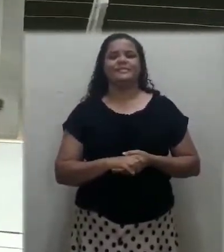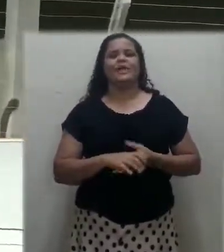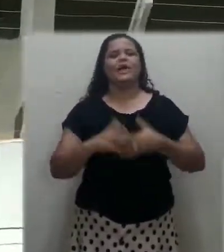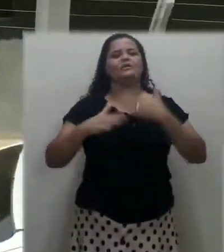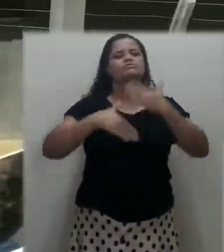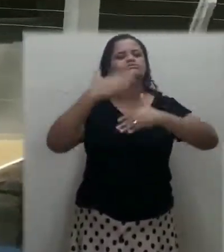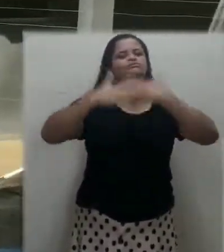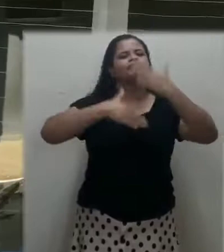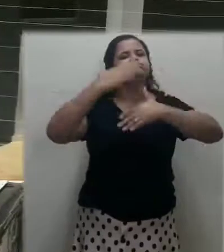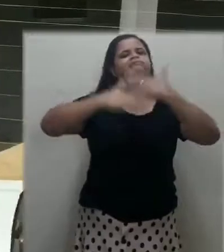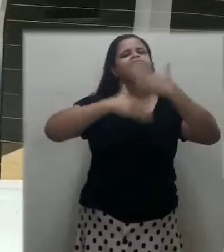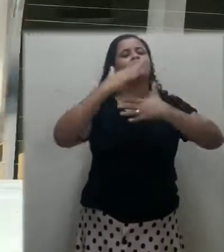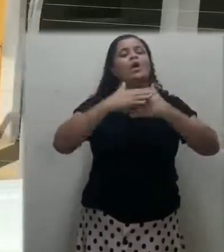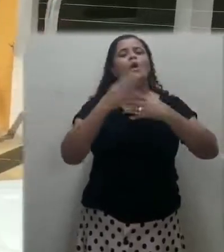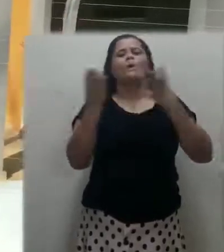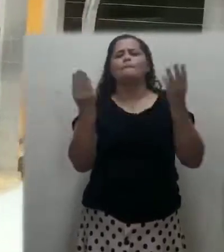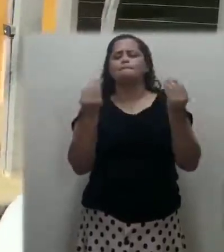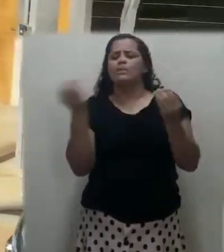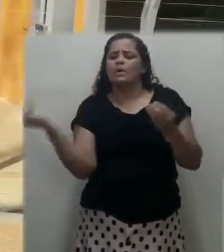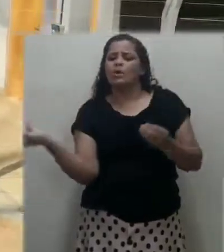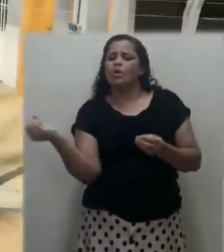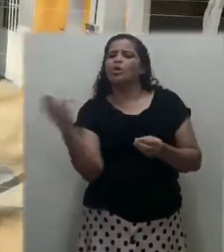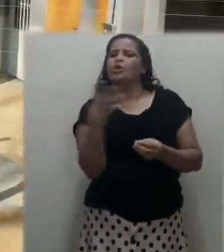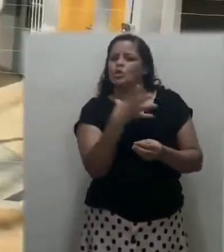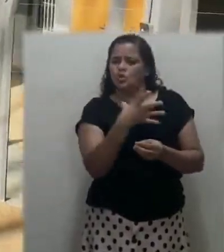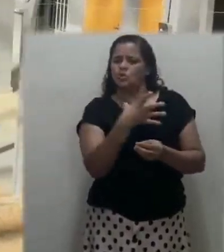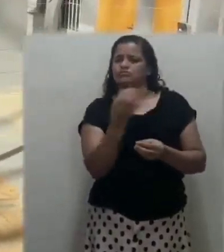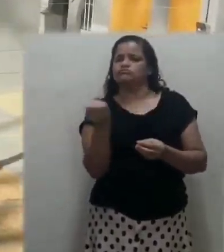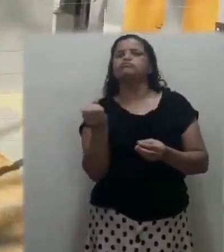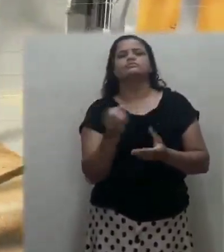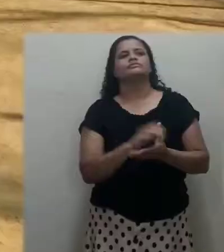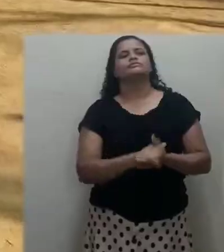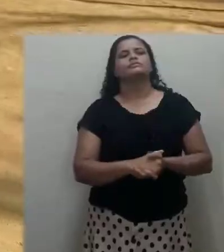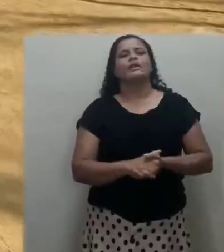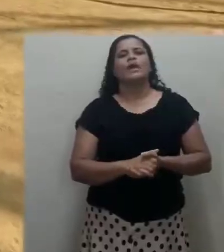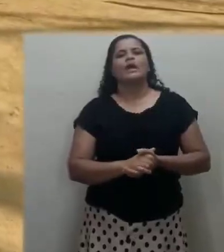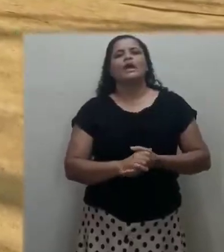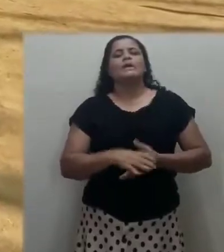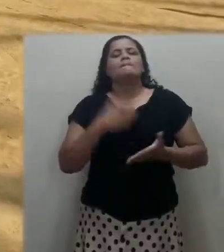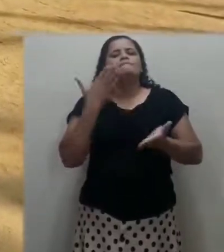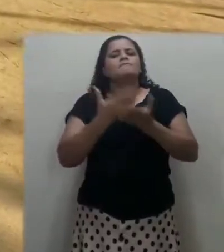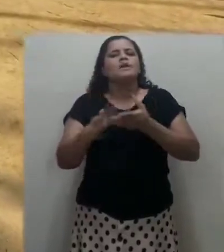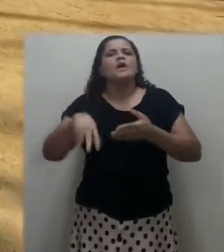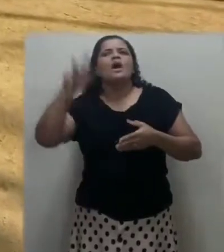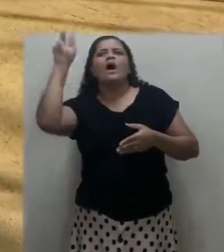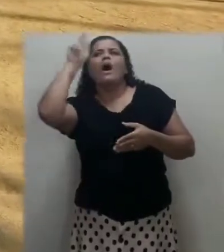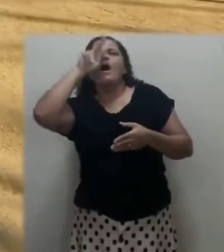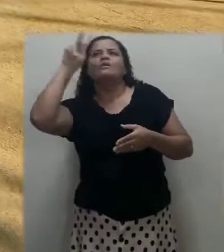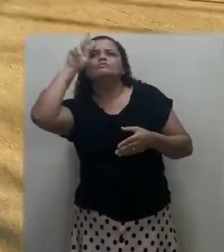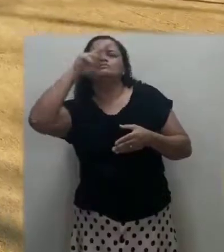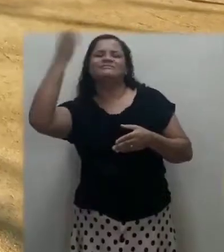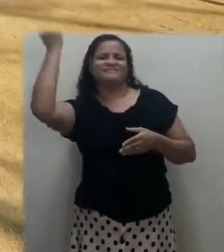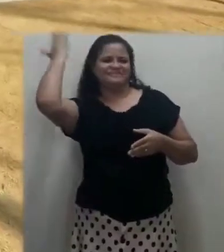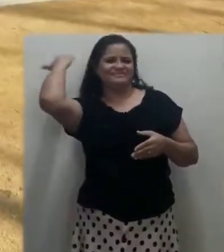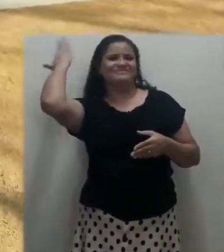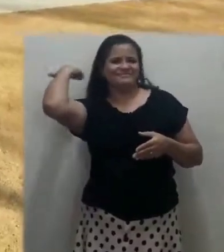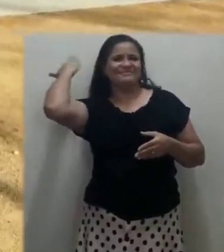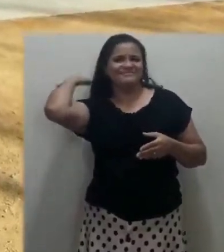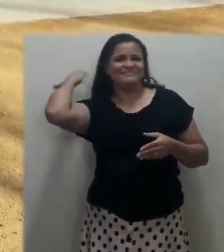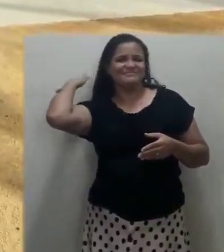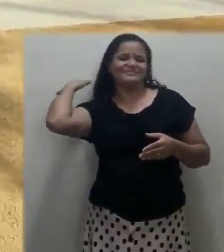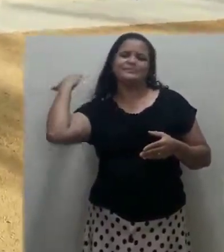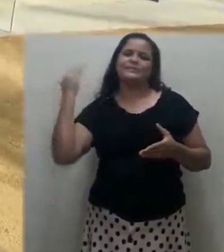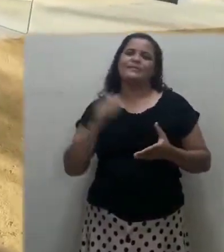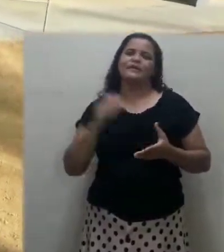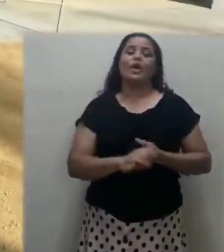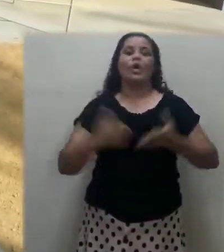No decorrer deste período, muitas mudanças e inovações aconteceram. Sem perder a essência de resgate da história de